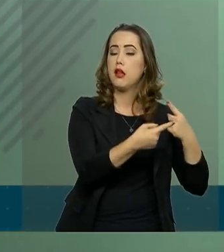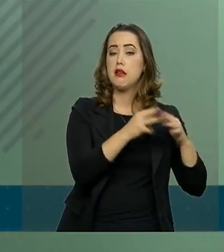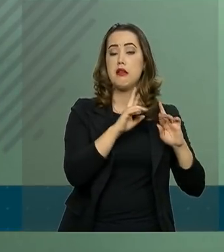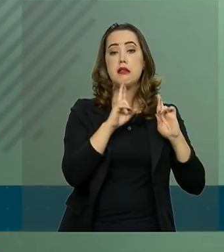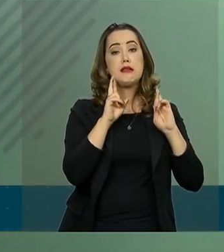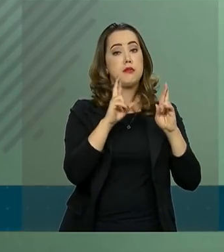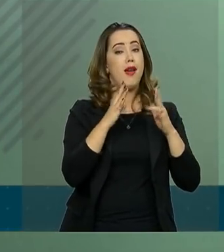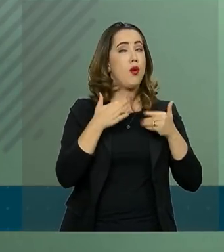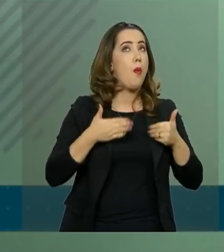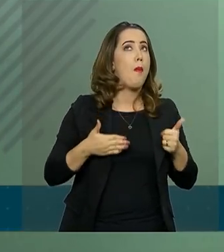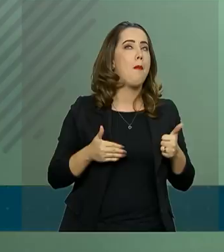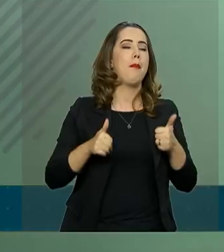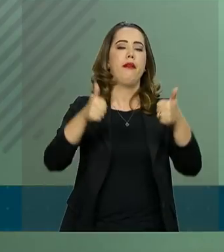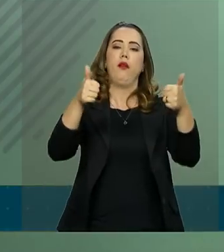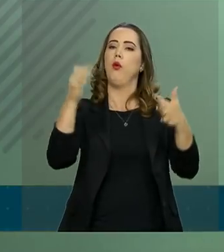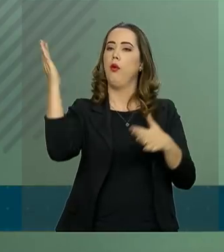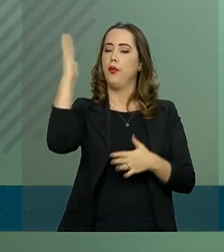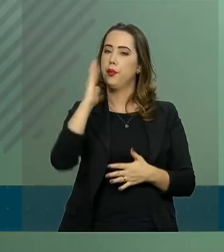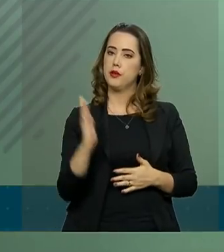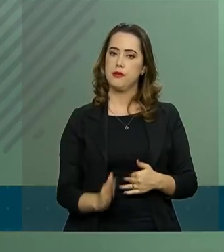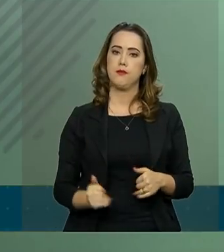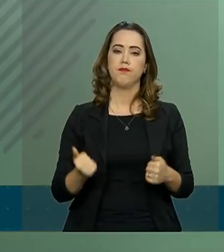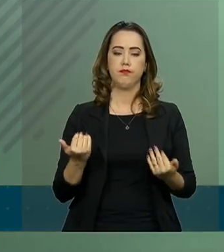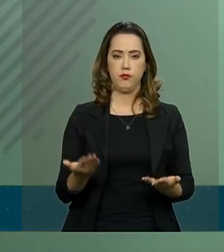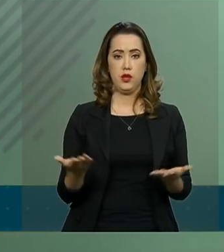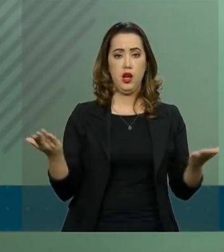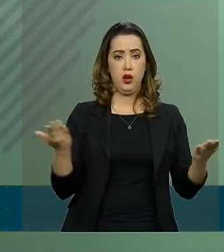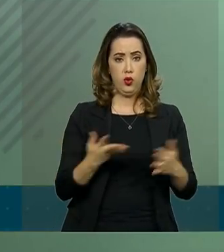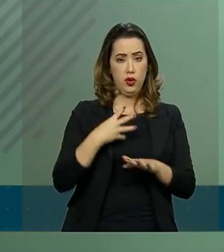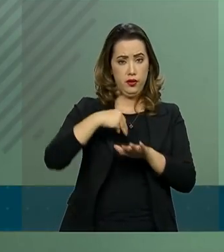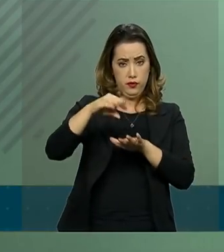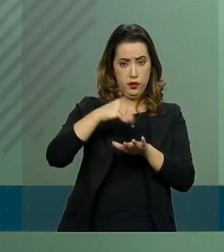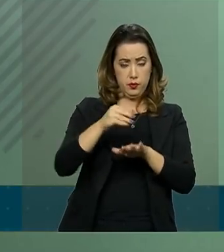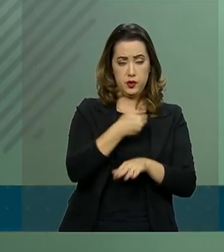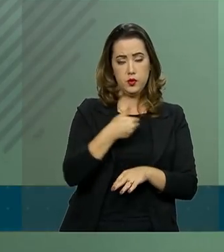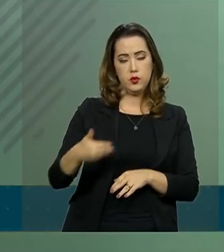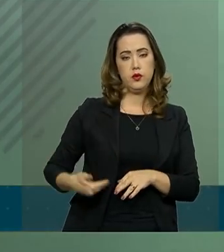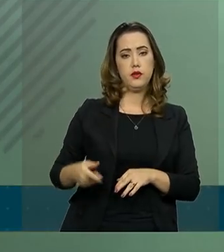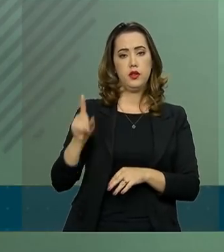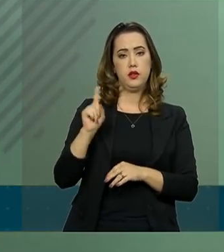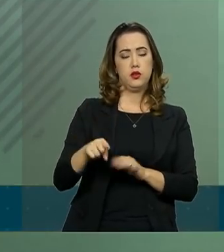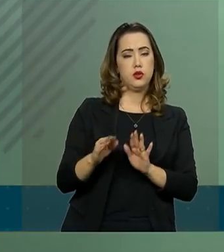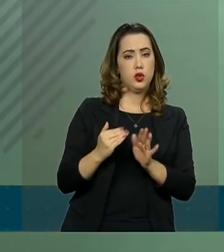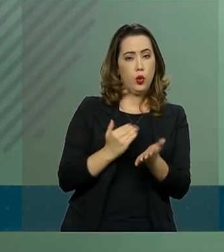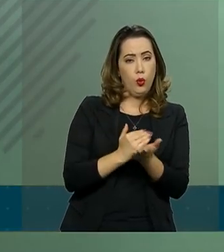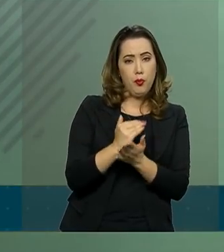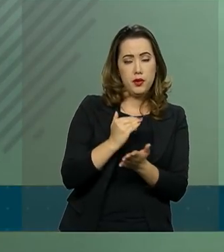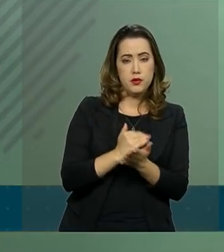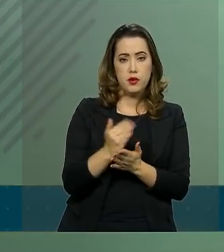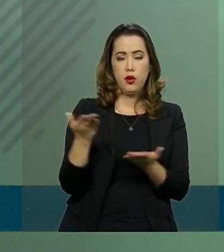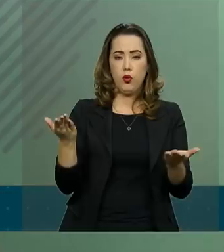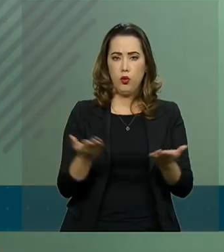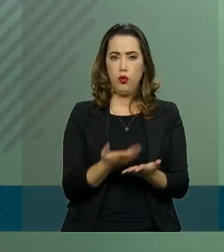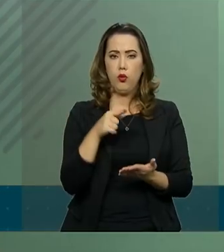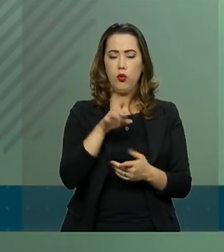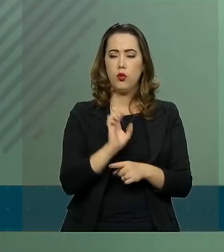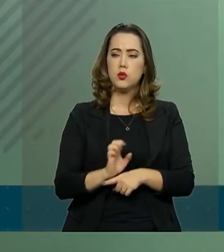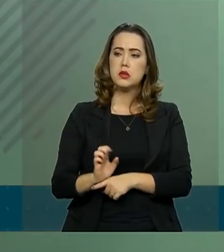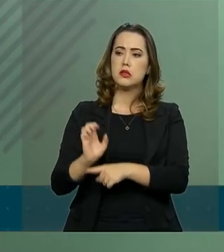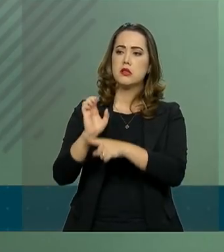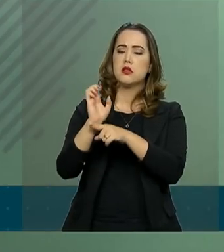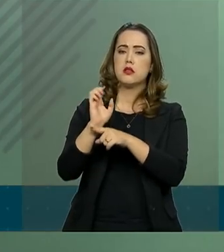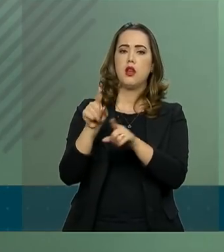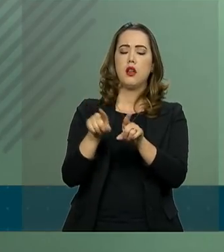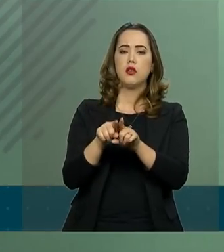No momento, a informação que o governo possui é de que, em princípio, os estados e